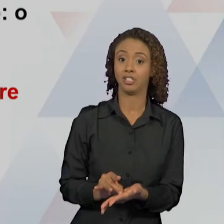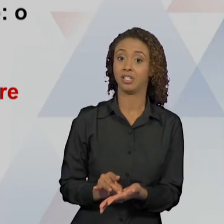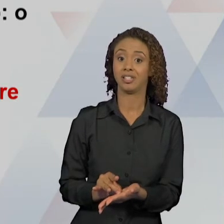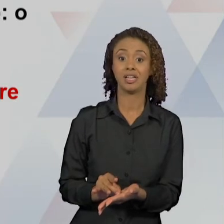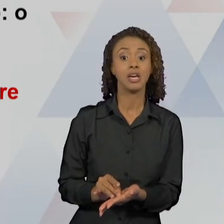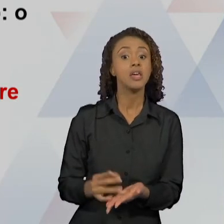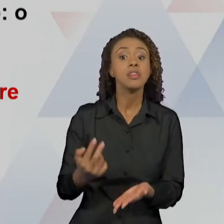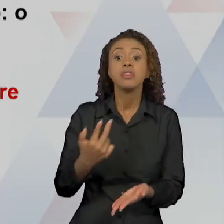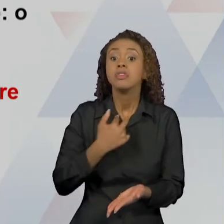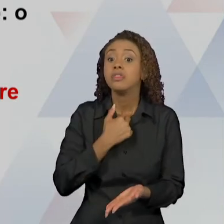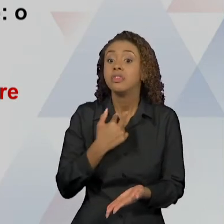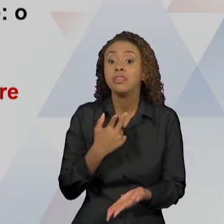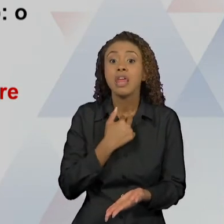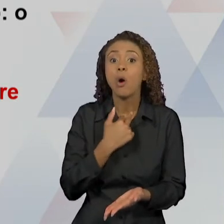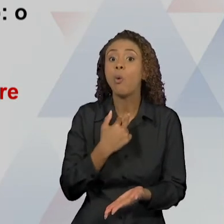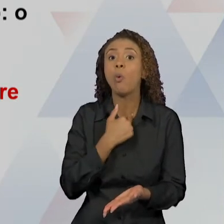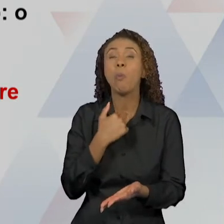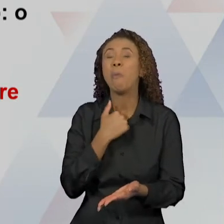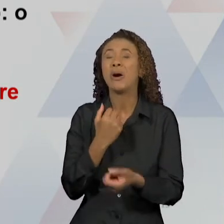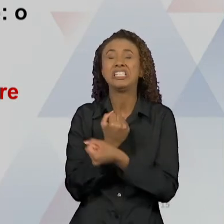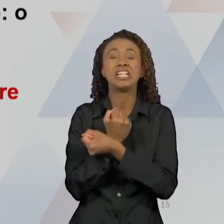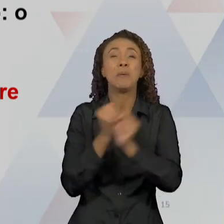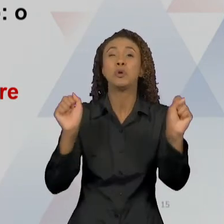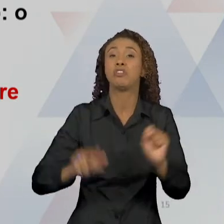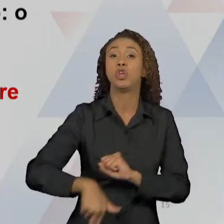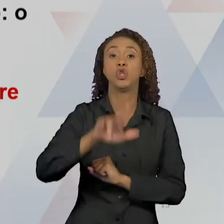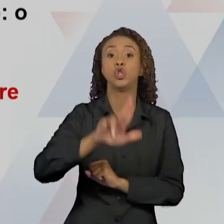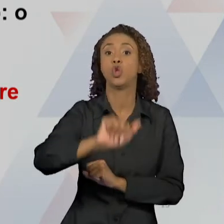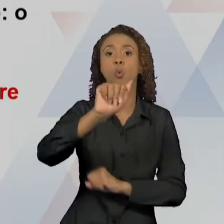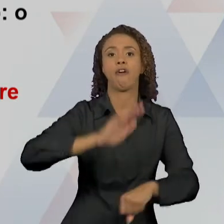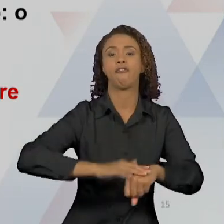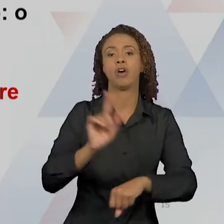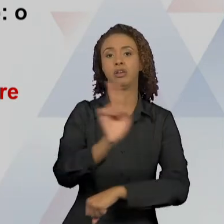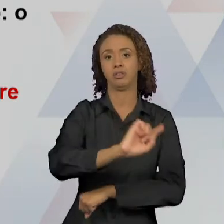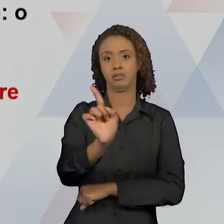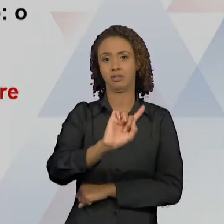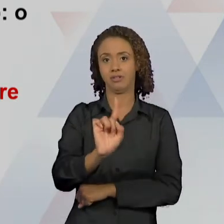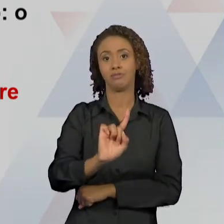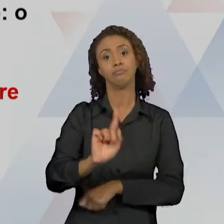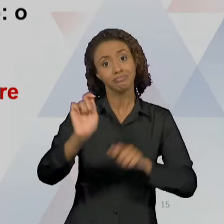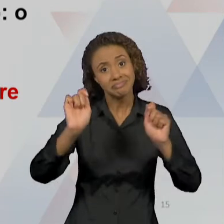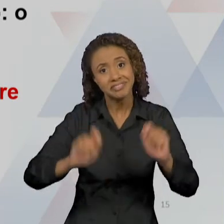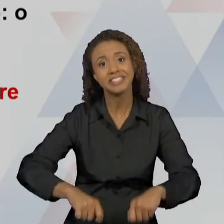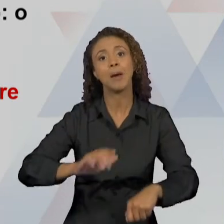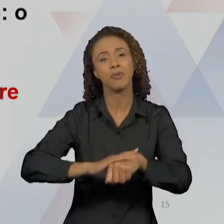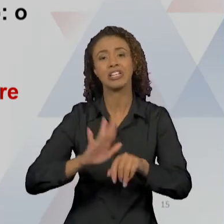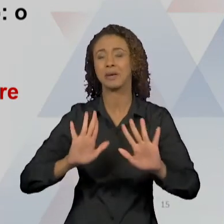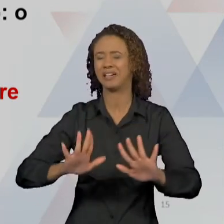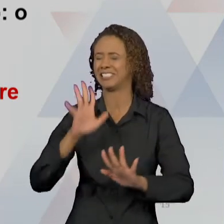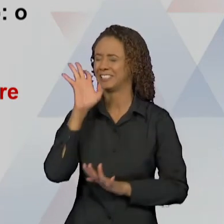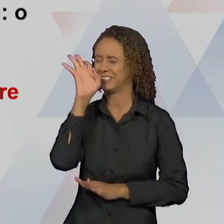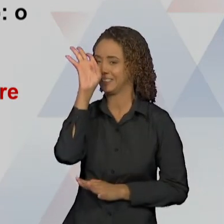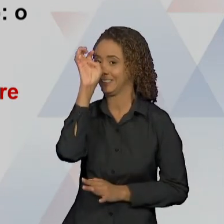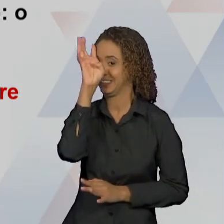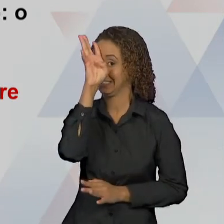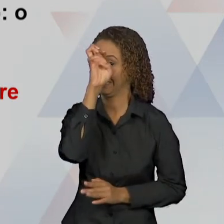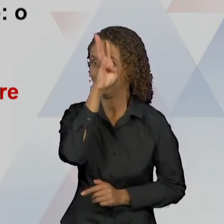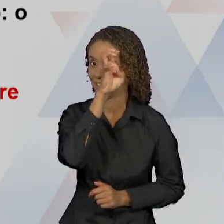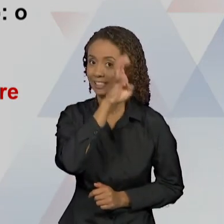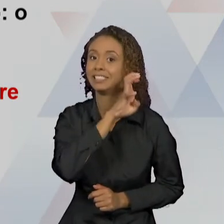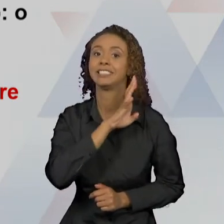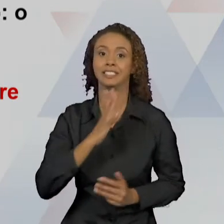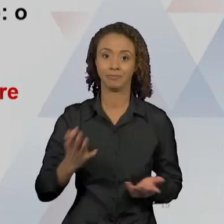integralmente alcançado. O domínio, a direção e o controle que estão na base de qualquer sistema